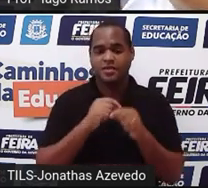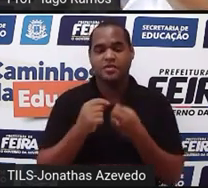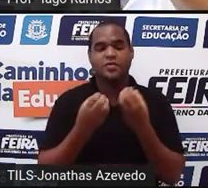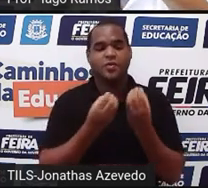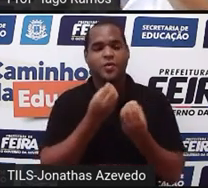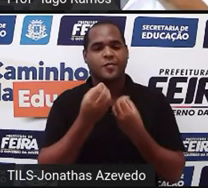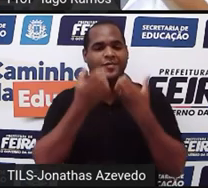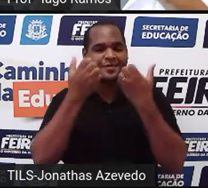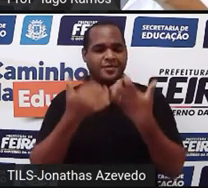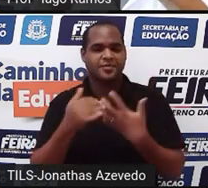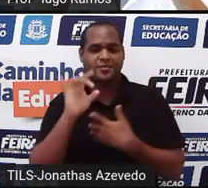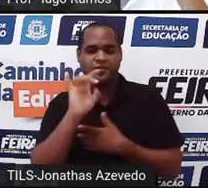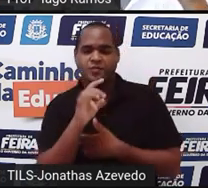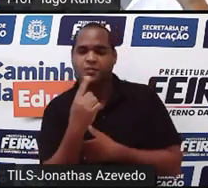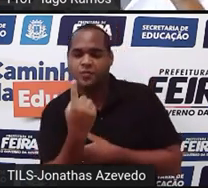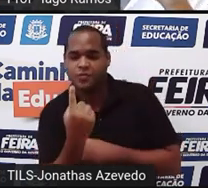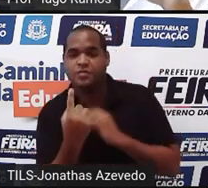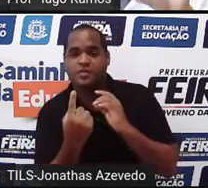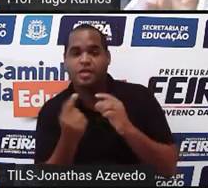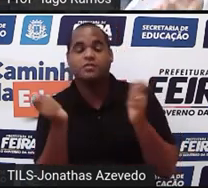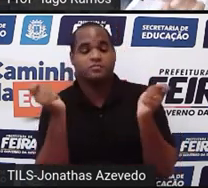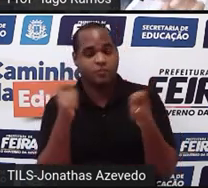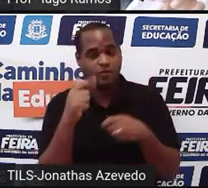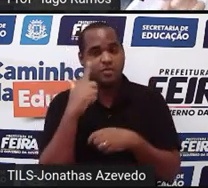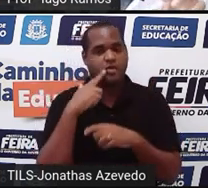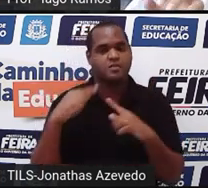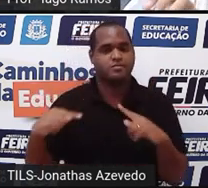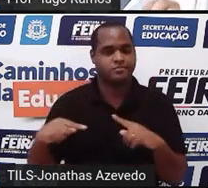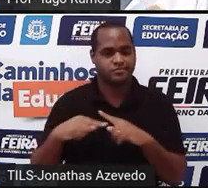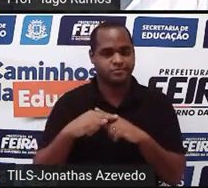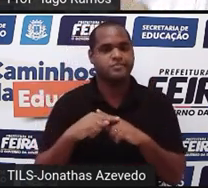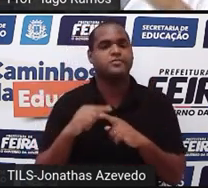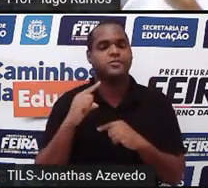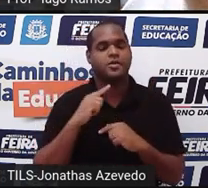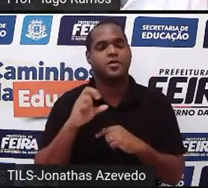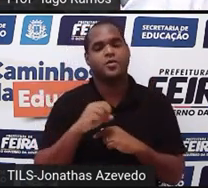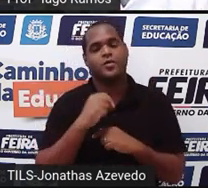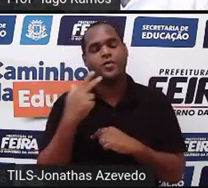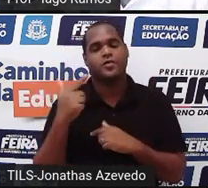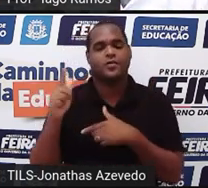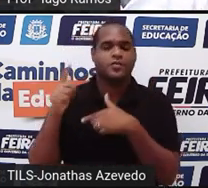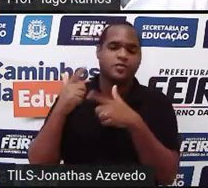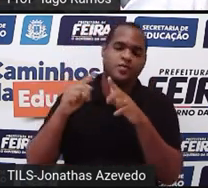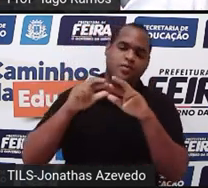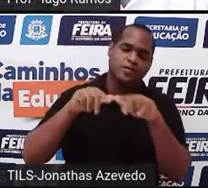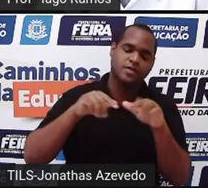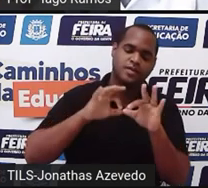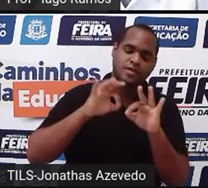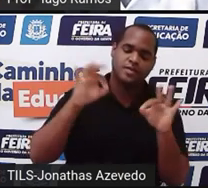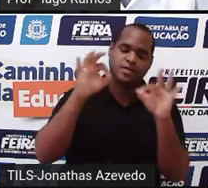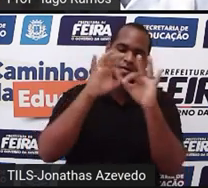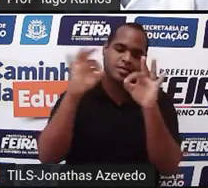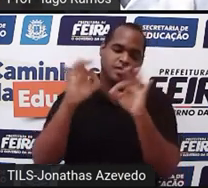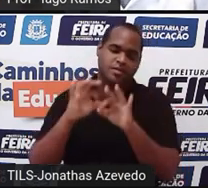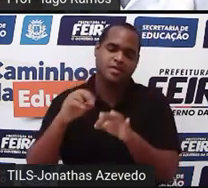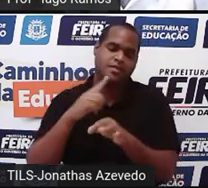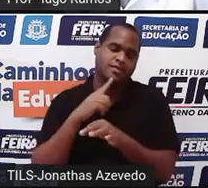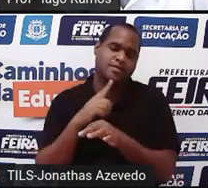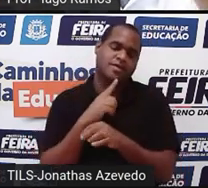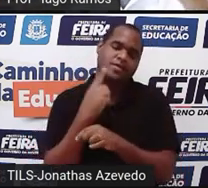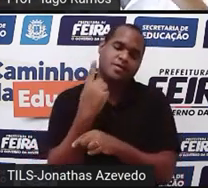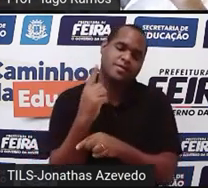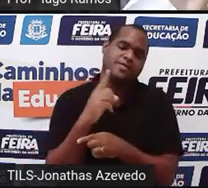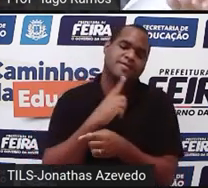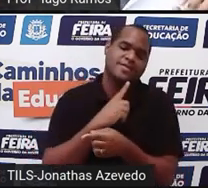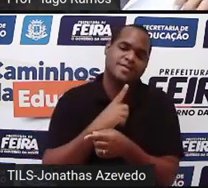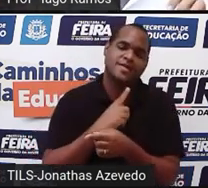em um ponto só, quando as retas são concorrentes, ou em infinitos pontos, se uma estiver por cima da